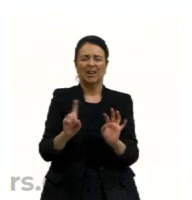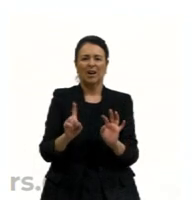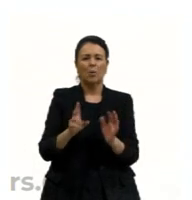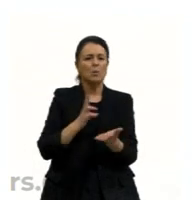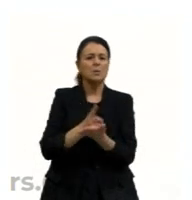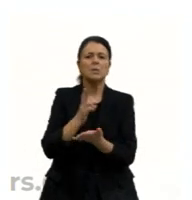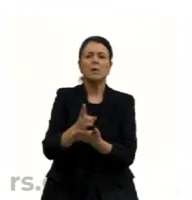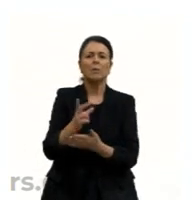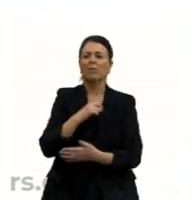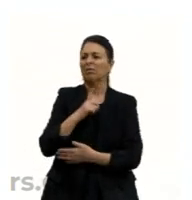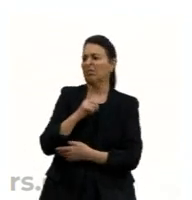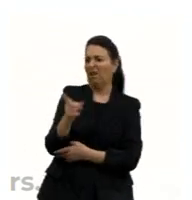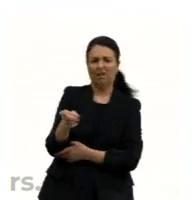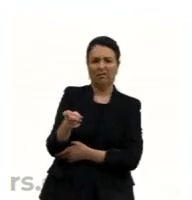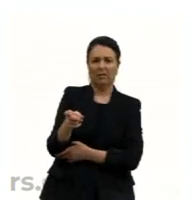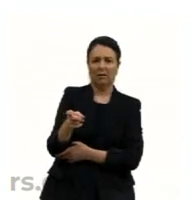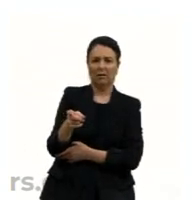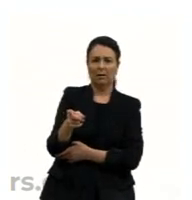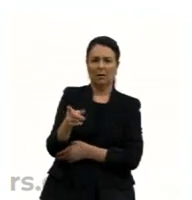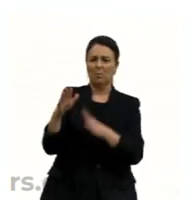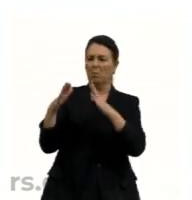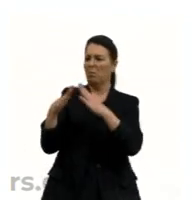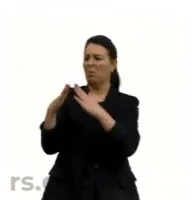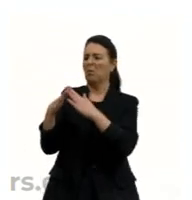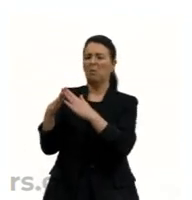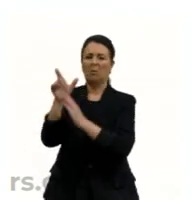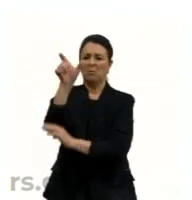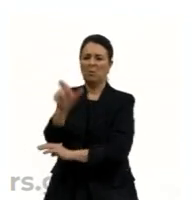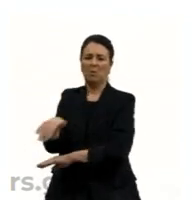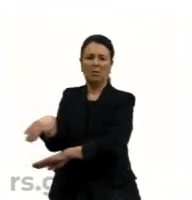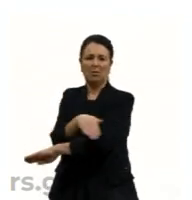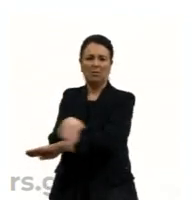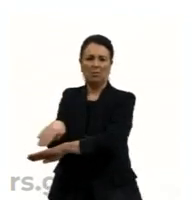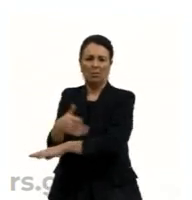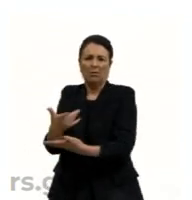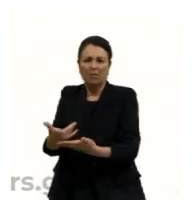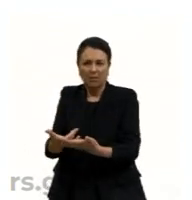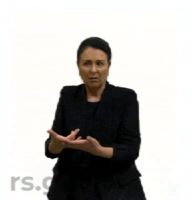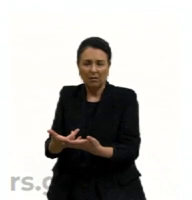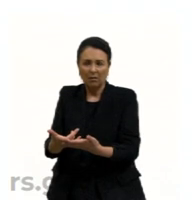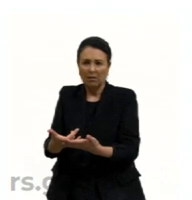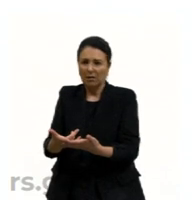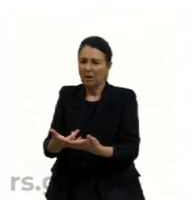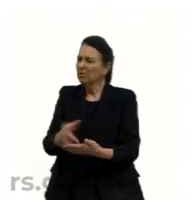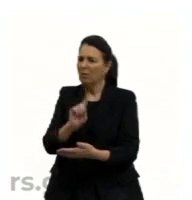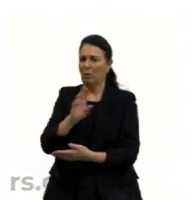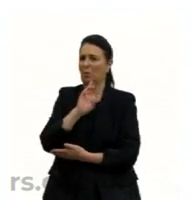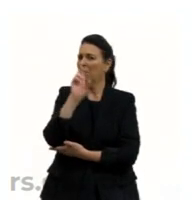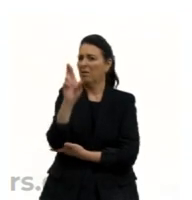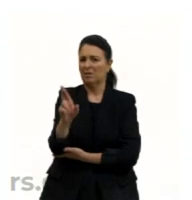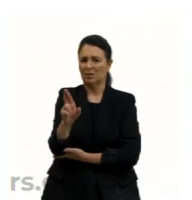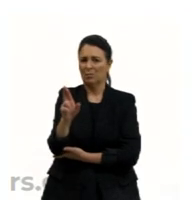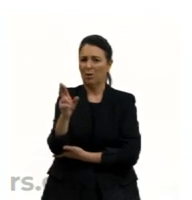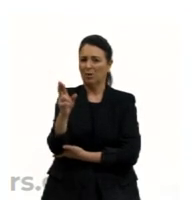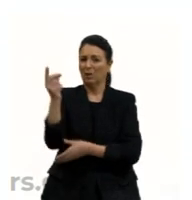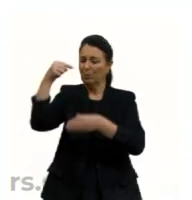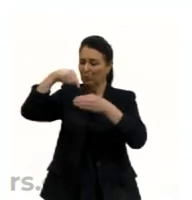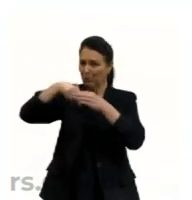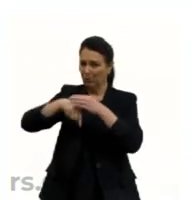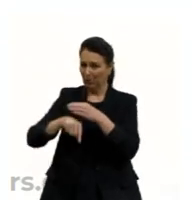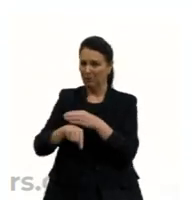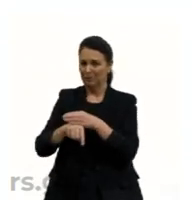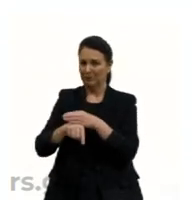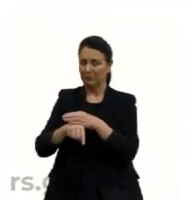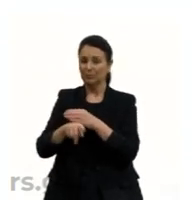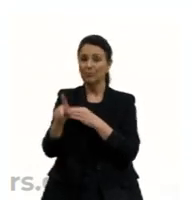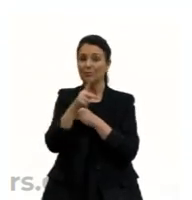sempre teve morador de rua. Isso é senso comum. Isso não responde, isso não contempla um problema social que está presente. Eu